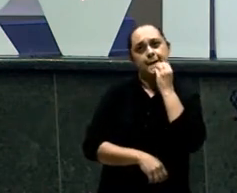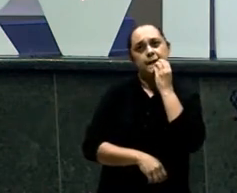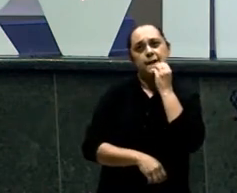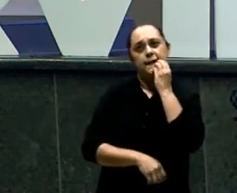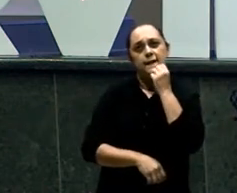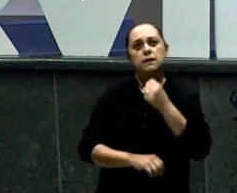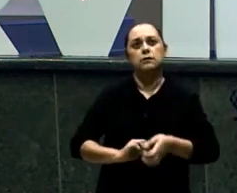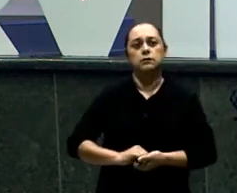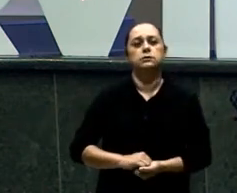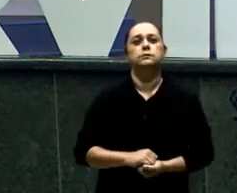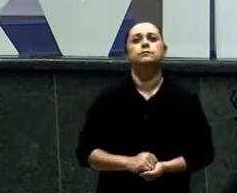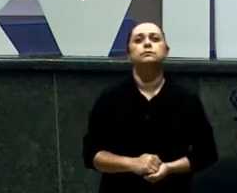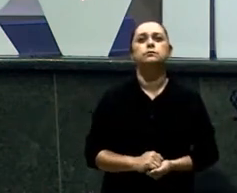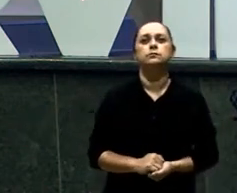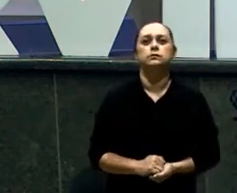Isso